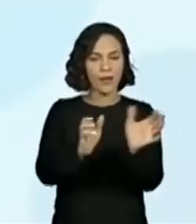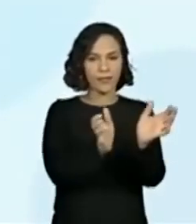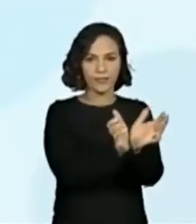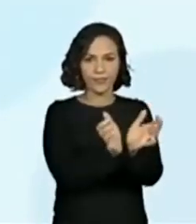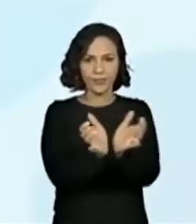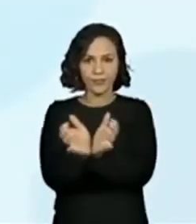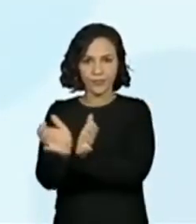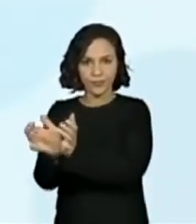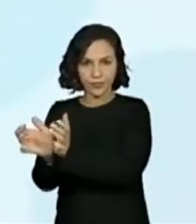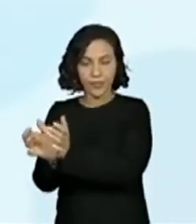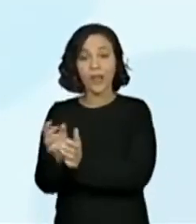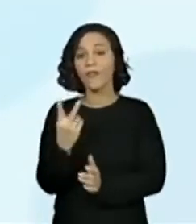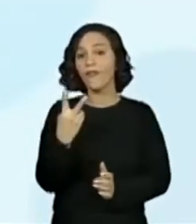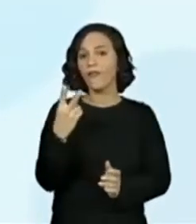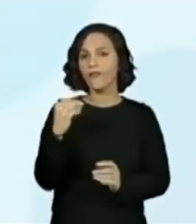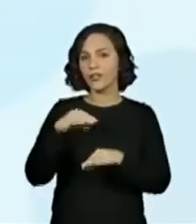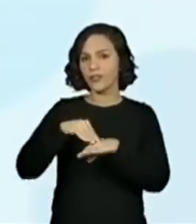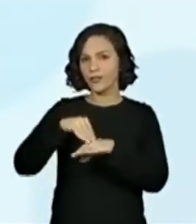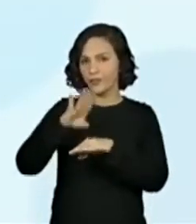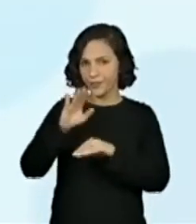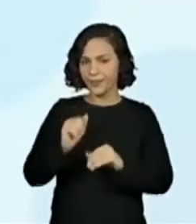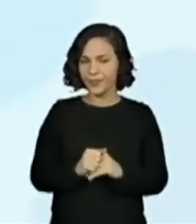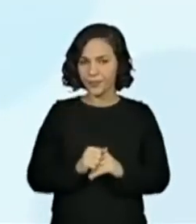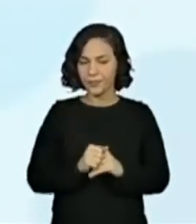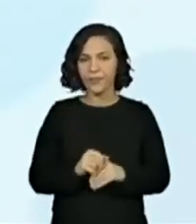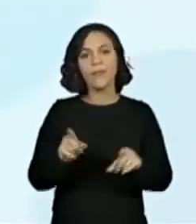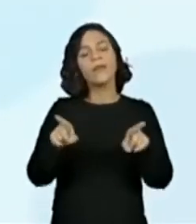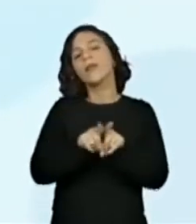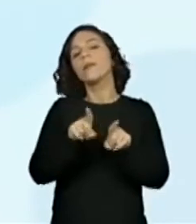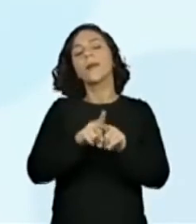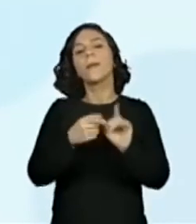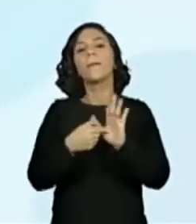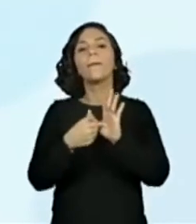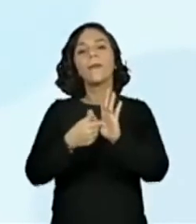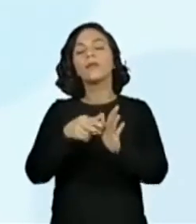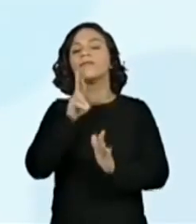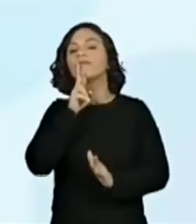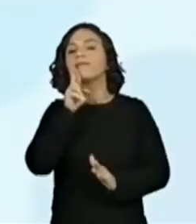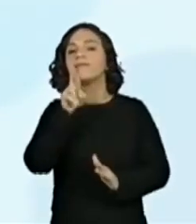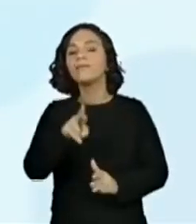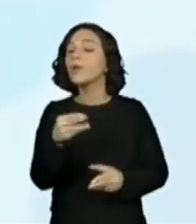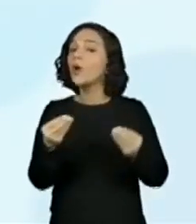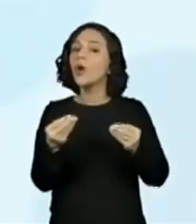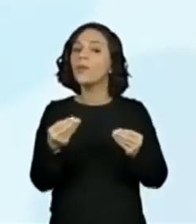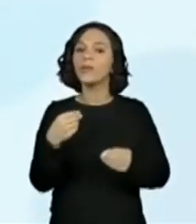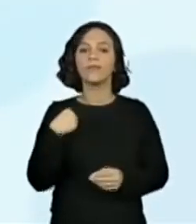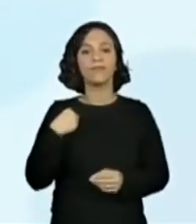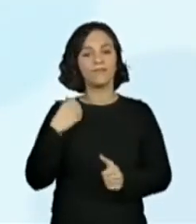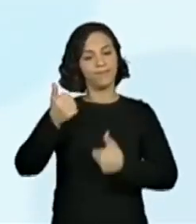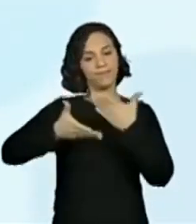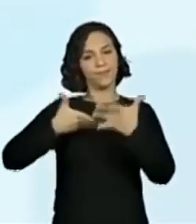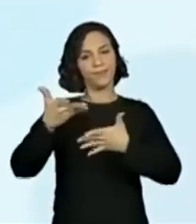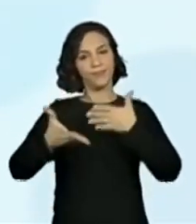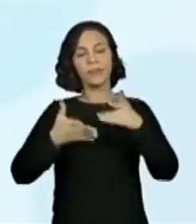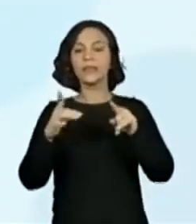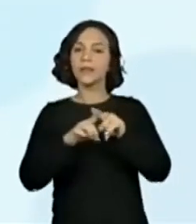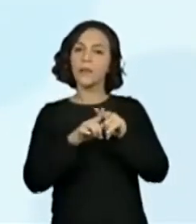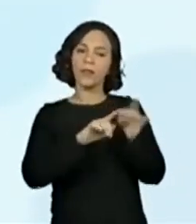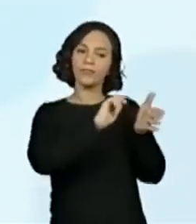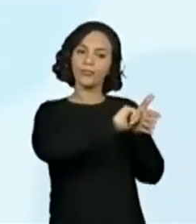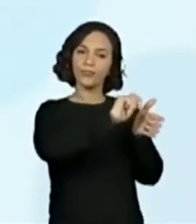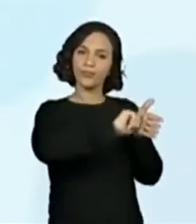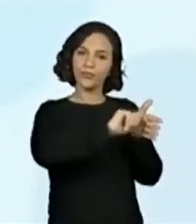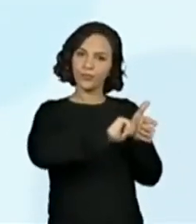de, no mínimo, 20 unidades e apresentar o resultado por registros verbais e simbólicos